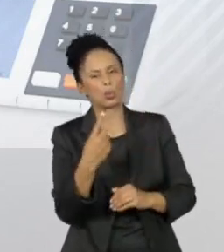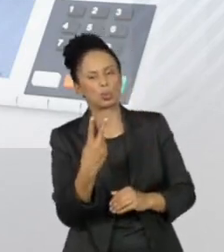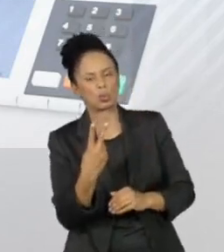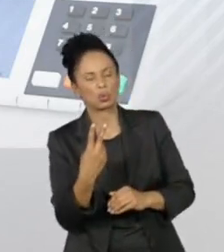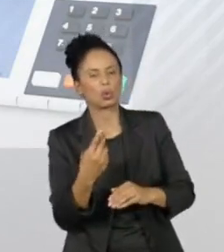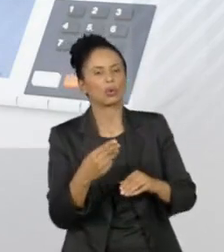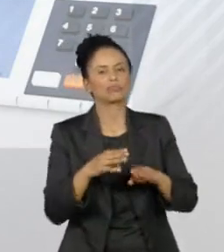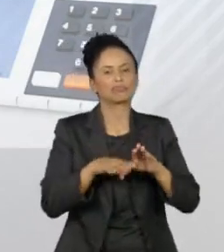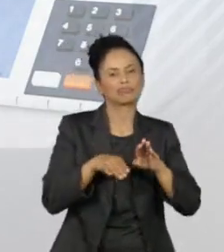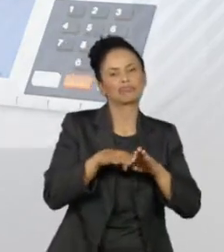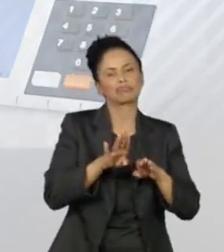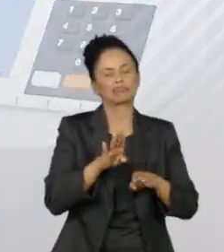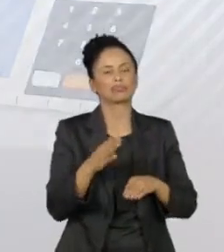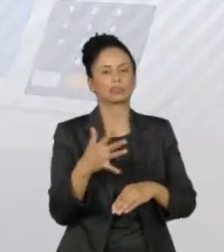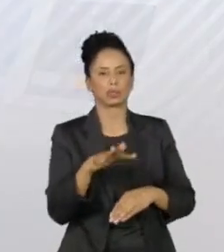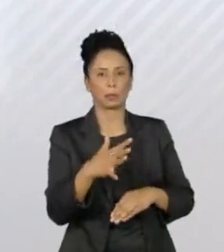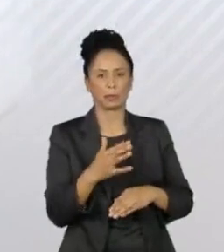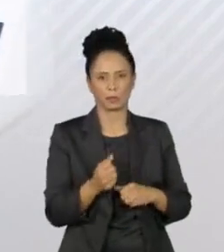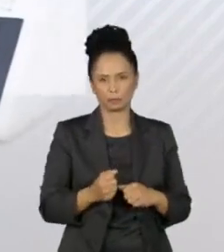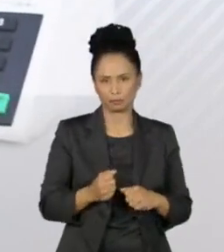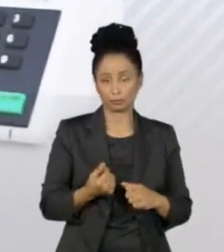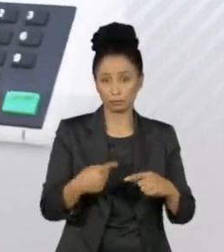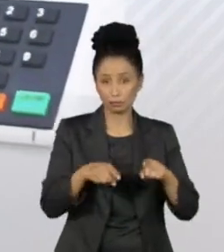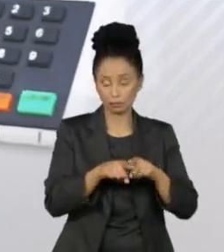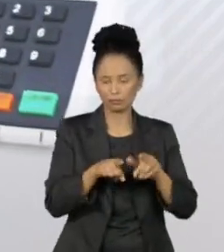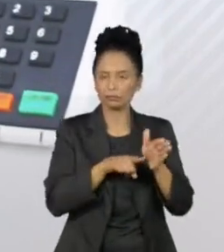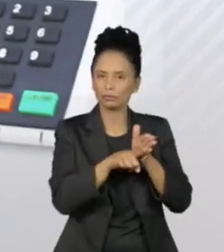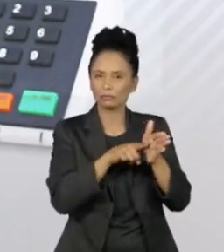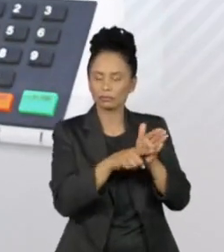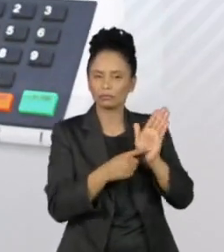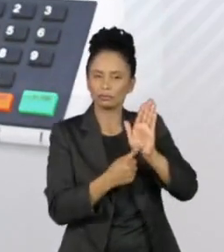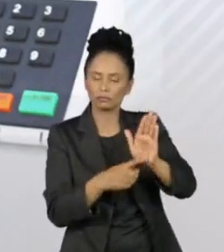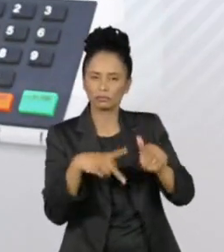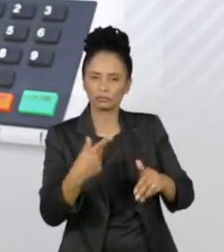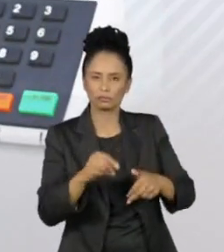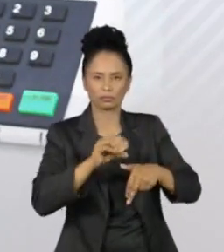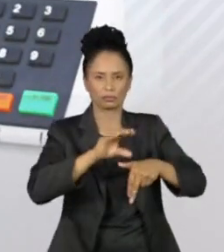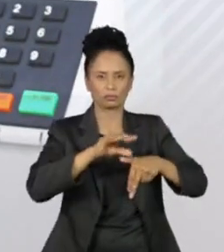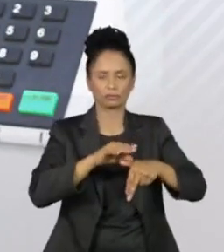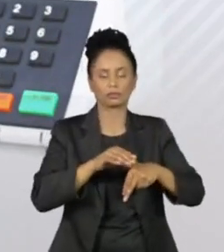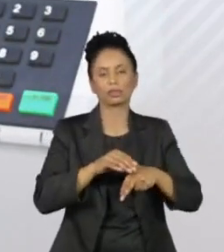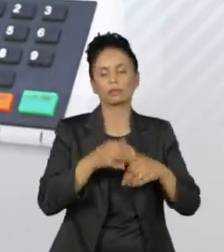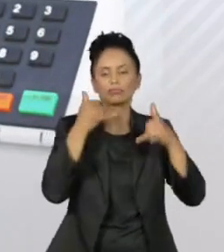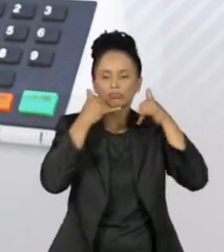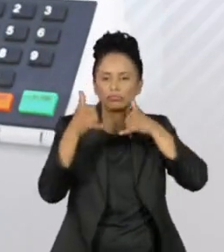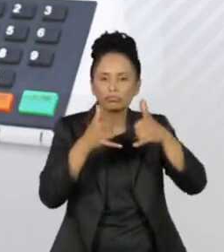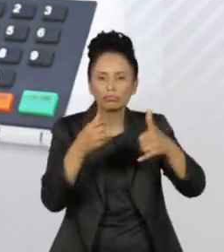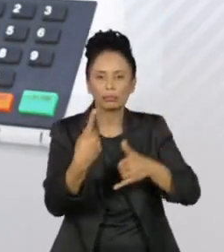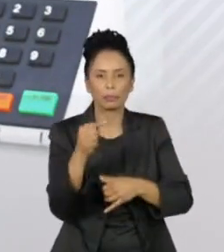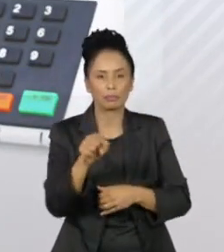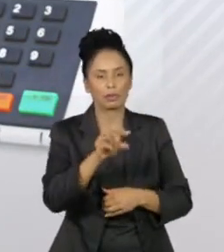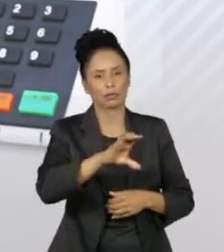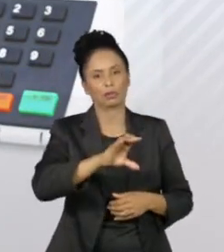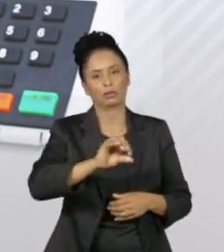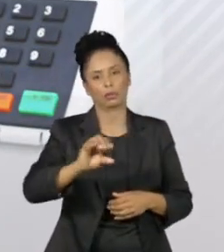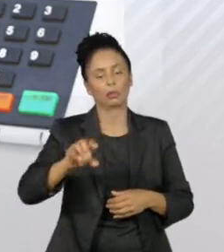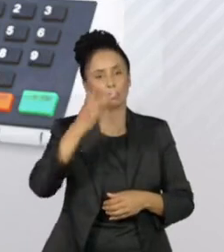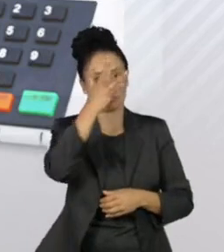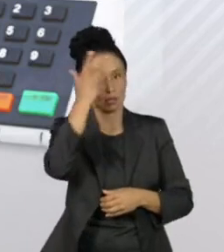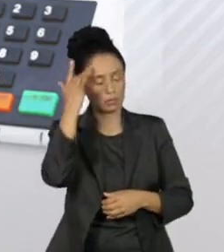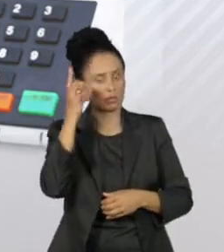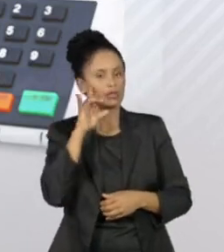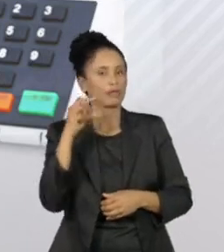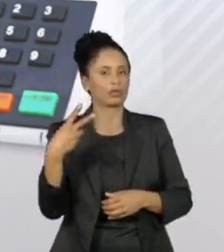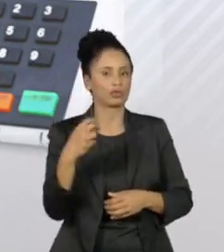favor do Tucano. A pesquisa IPESP TV Cultura ouviu mil pessoas por telefone entre os dias 28 e 29